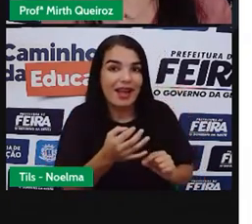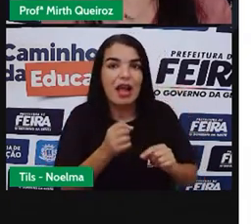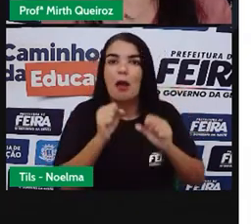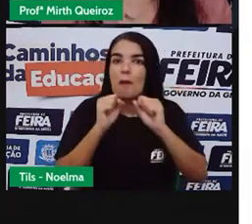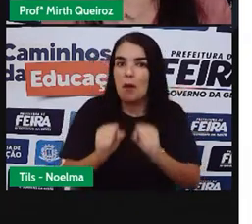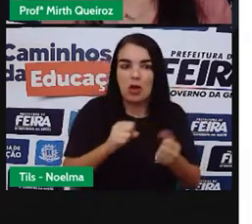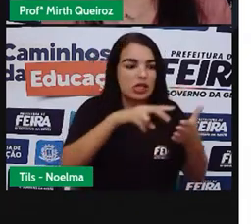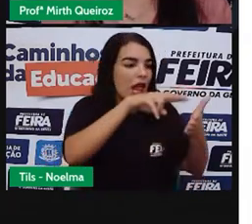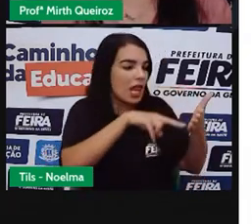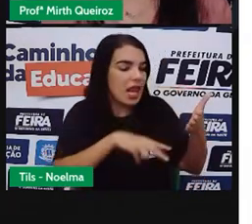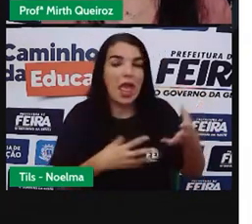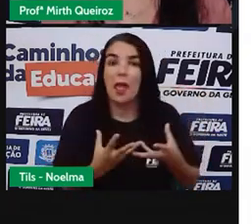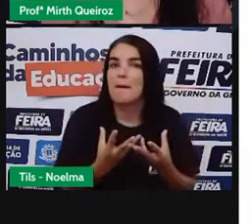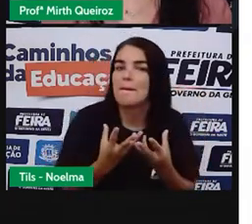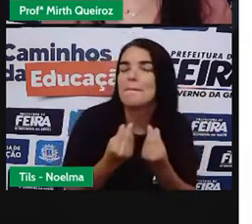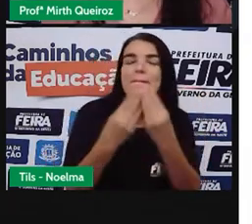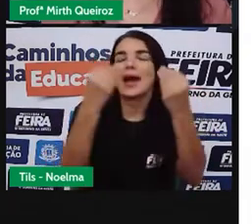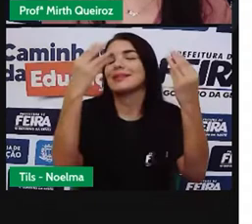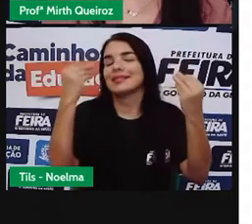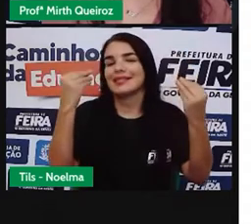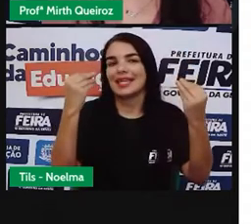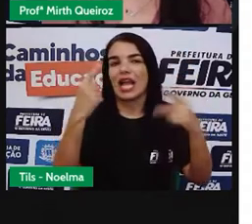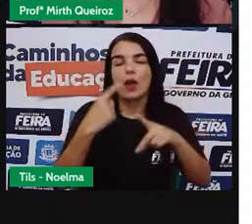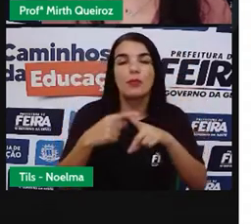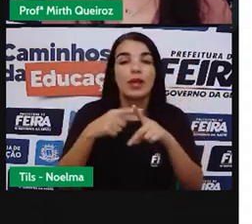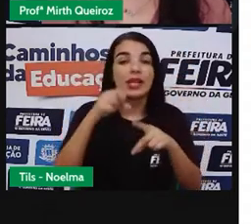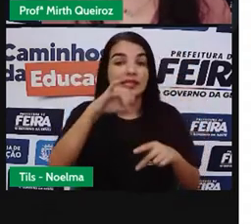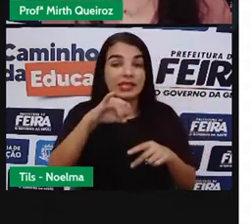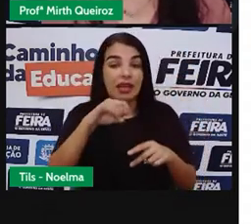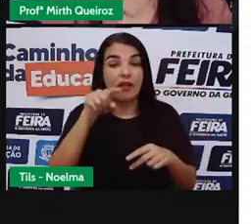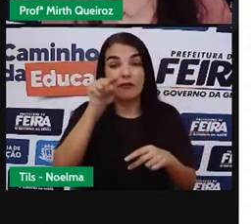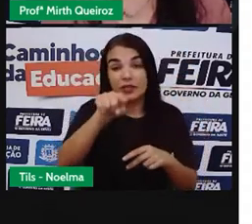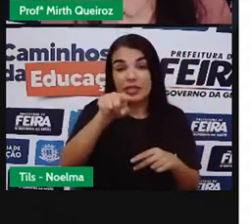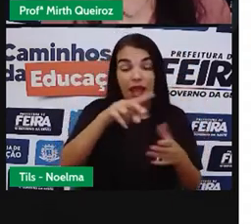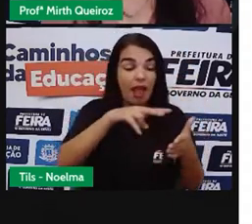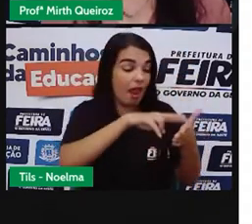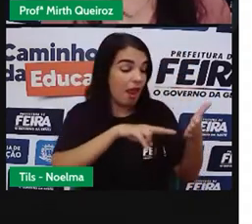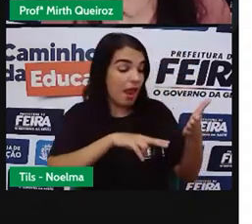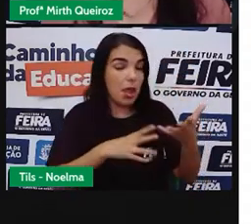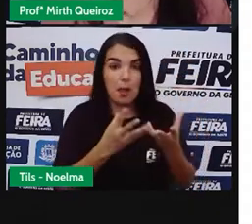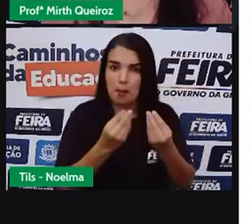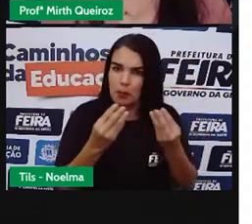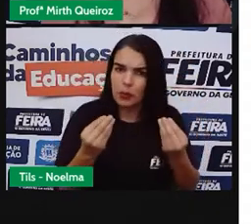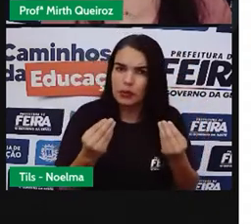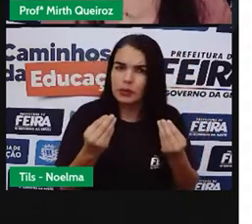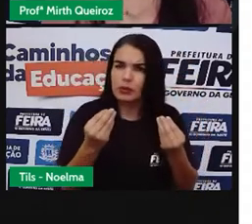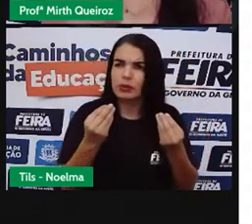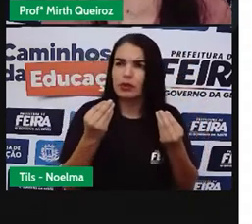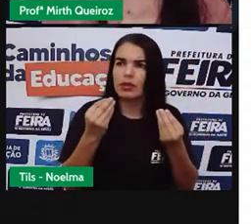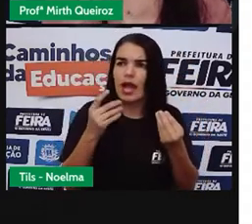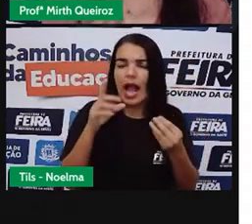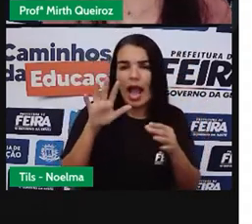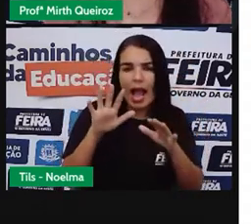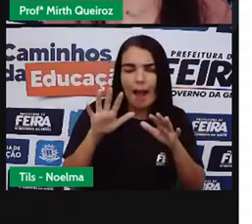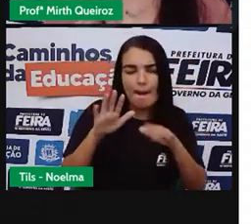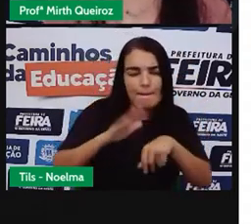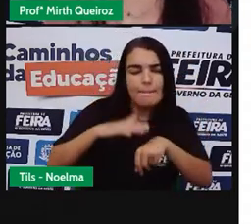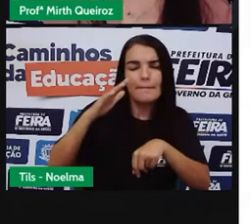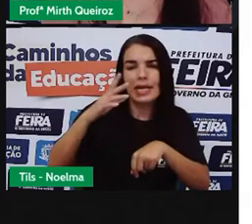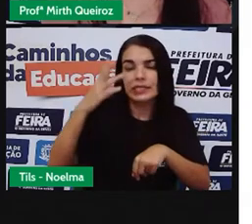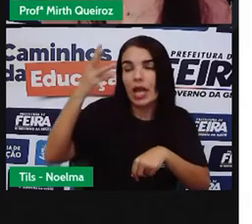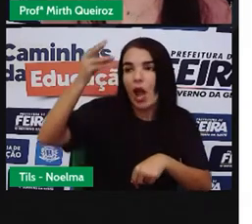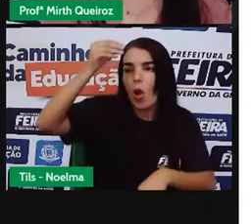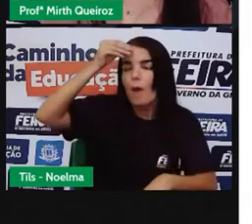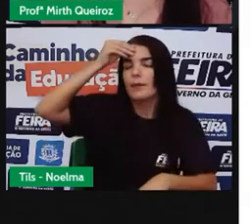lê muito, né? Geralmente compreende as coisas, entende as coisas mais fácil. Vocês lembram que a